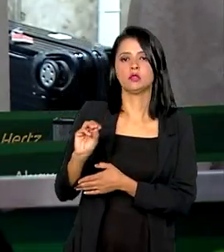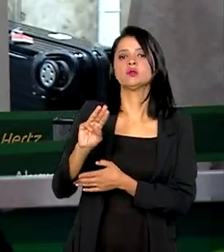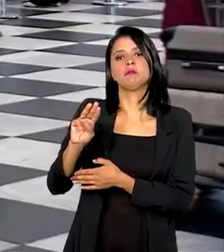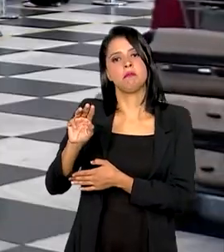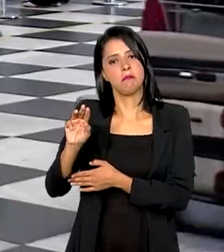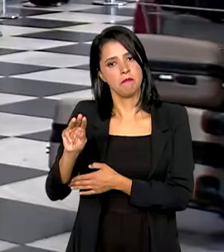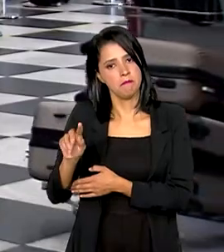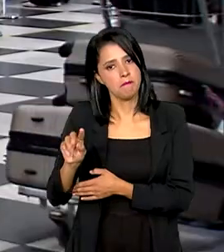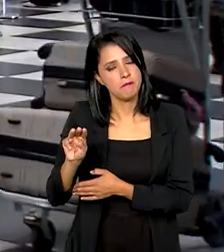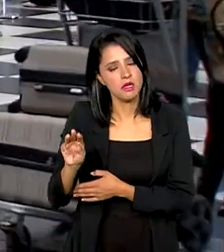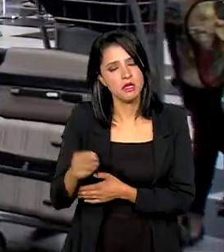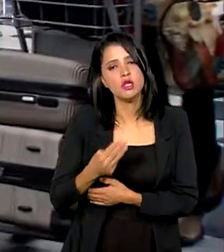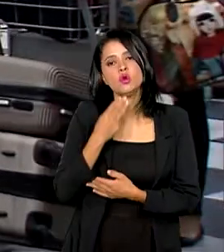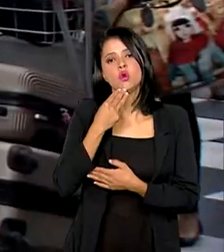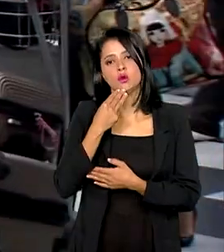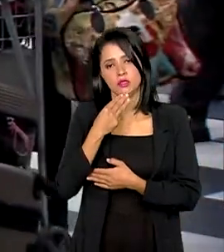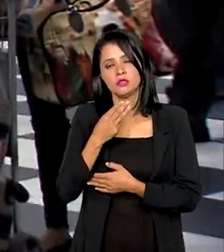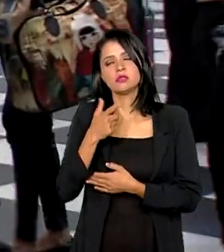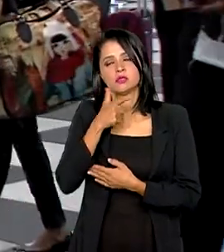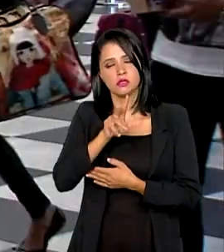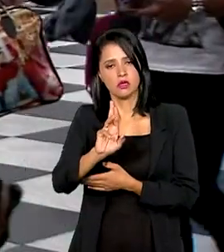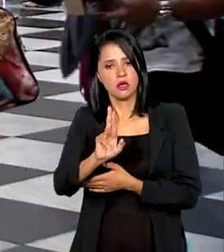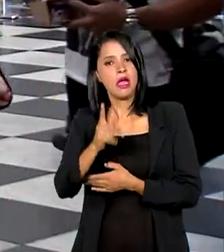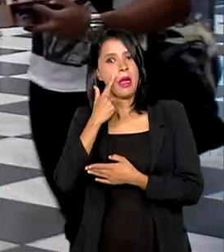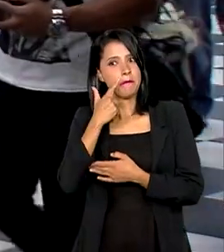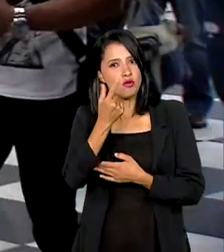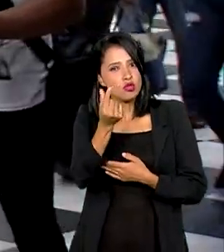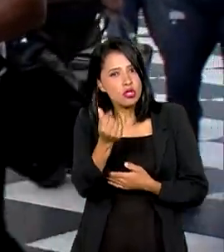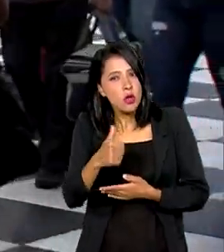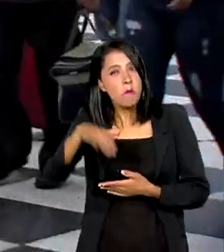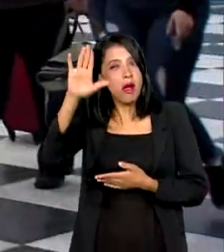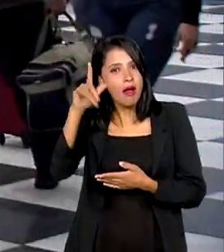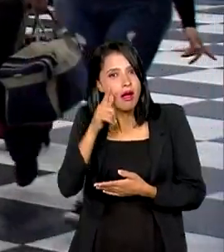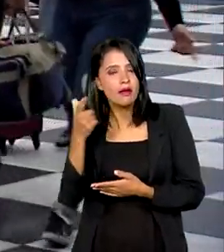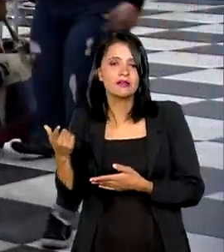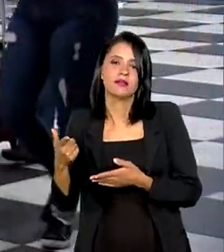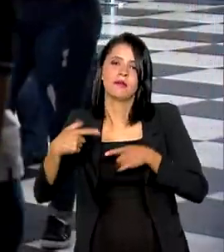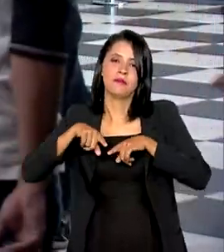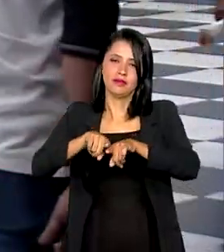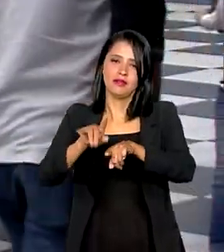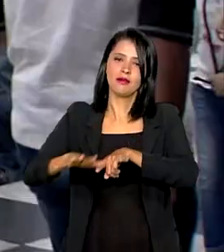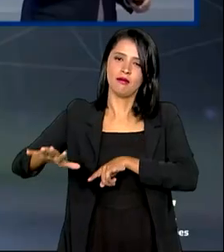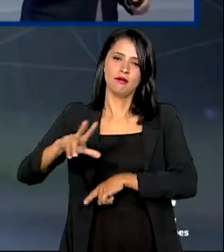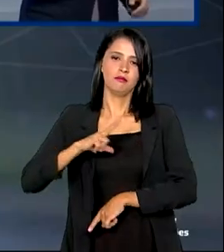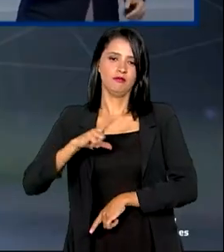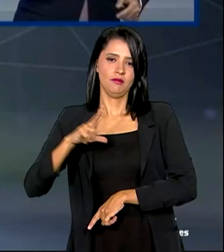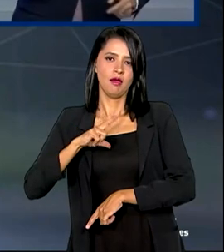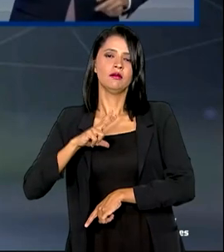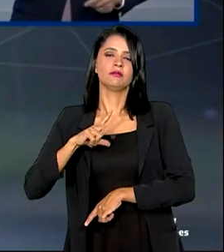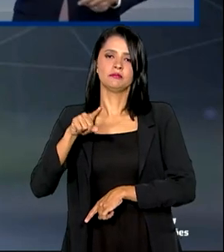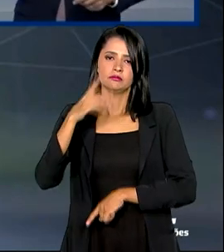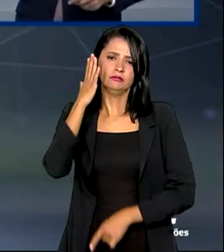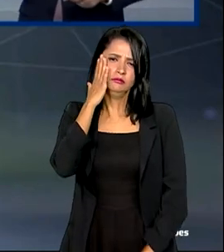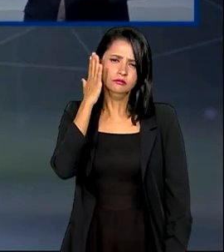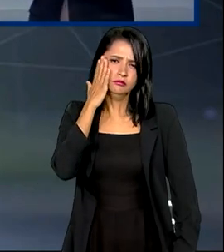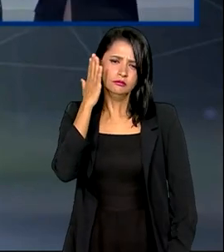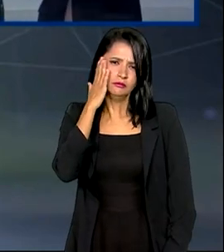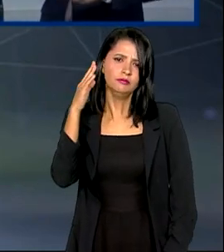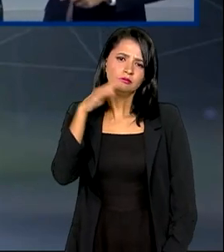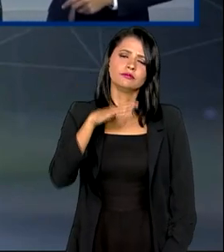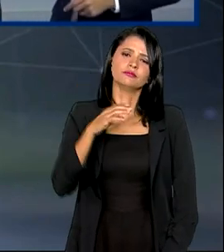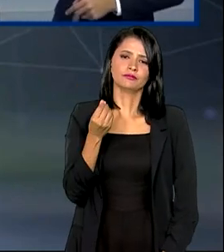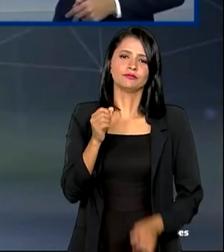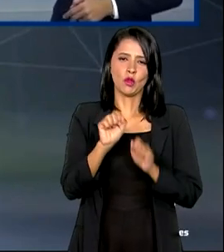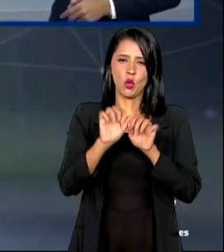de reais. Mas o grande aporte deve vir da parceria com o setor privado. A gente sabe que Congonhas